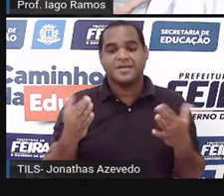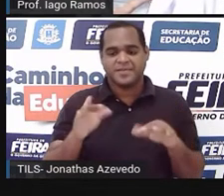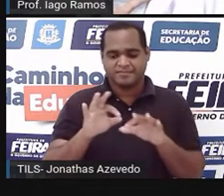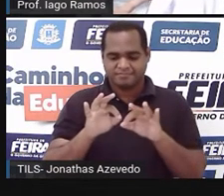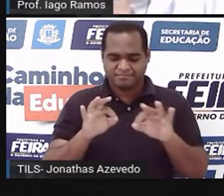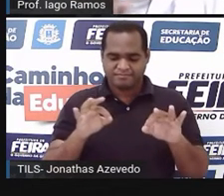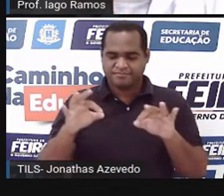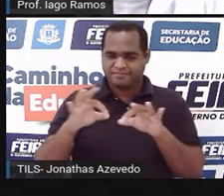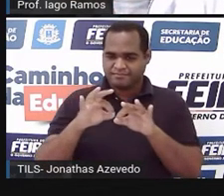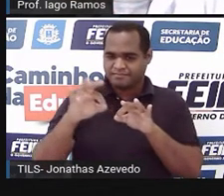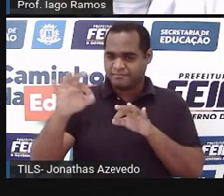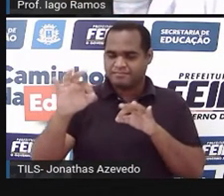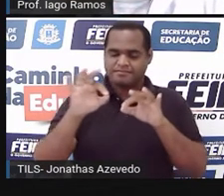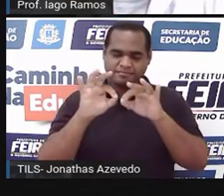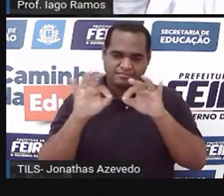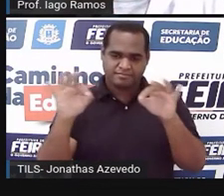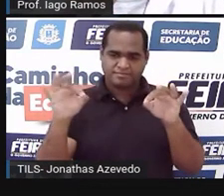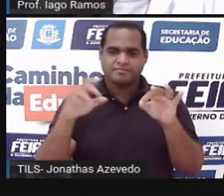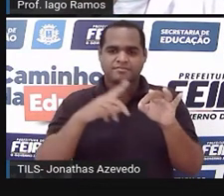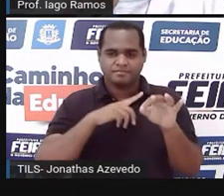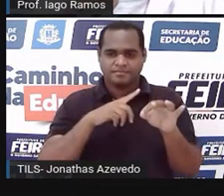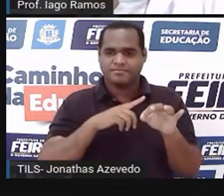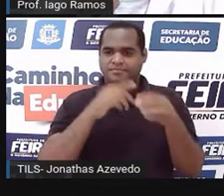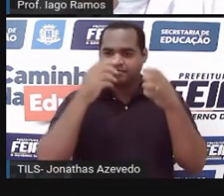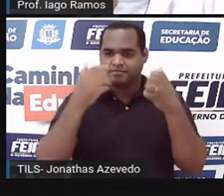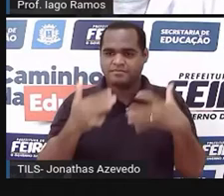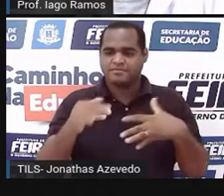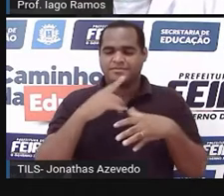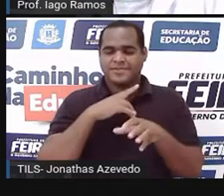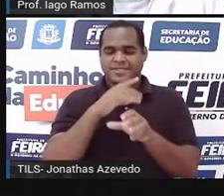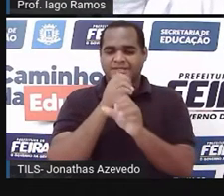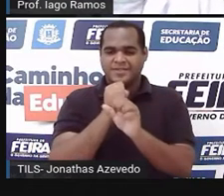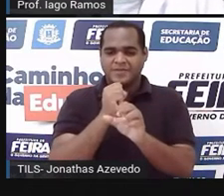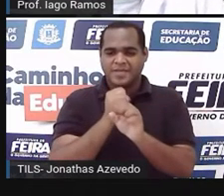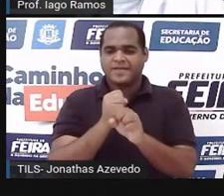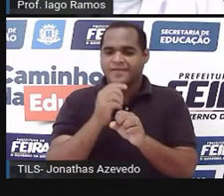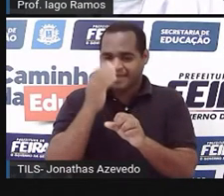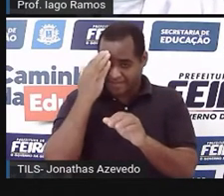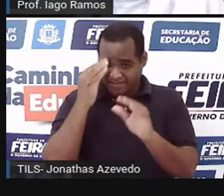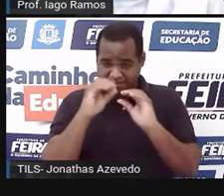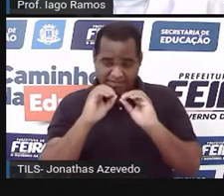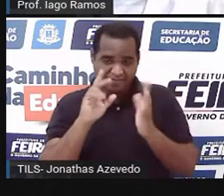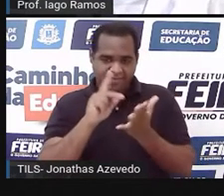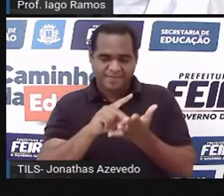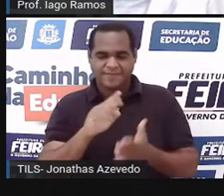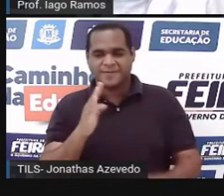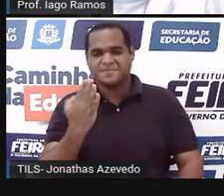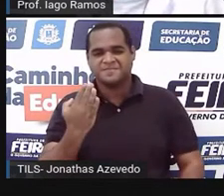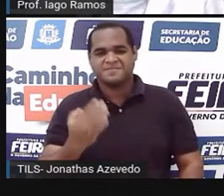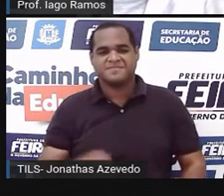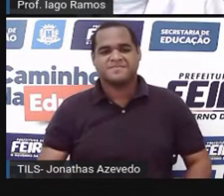seus lábios. Tá bom? Então, rascunhando aí o seu cálculozinho para descobrir se é verdadeiro ou se é falso.